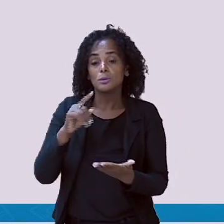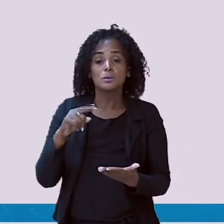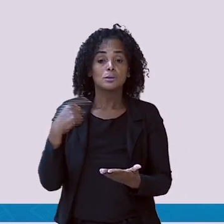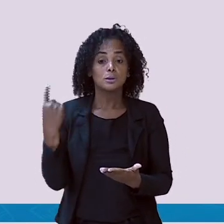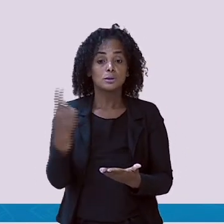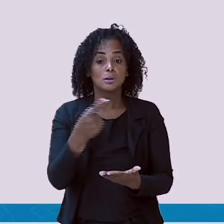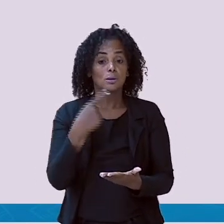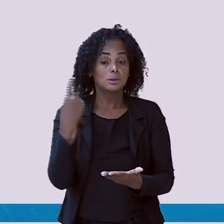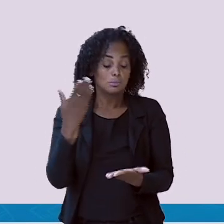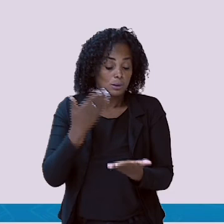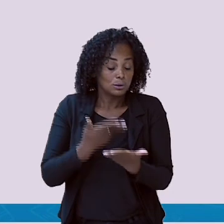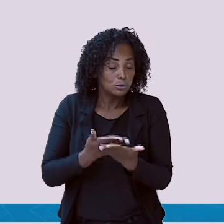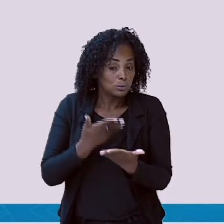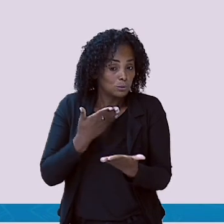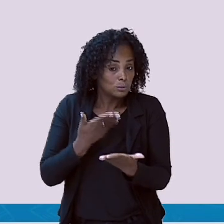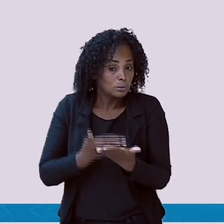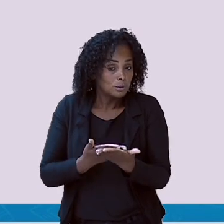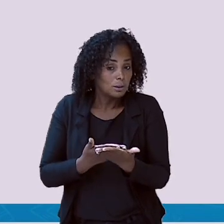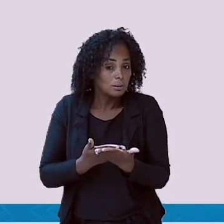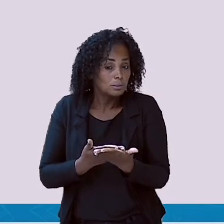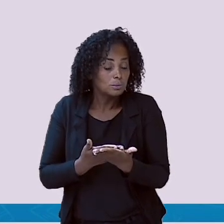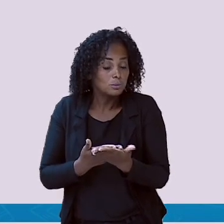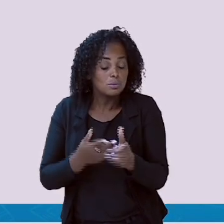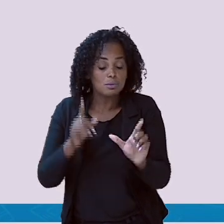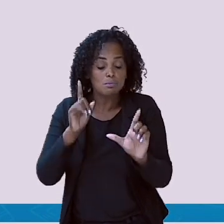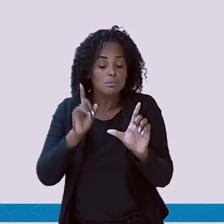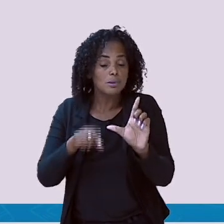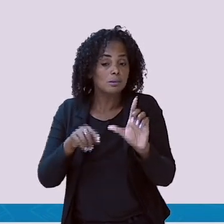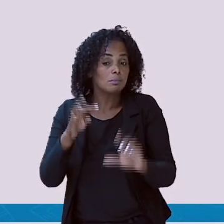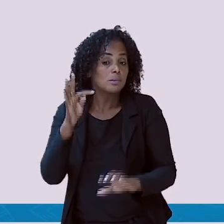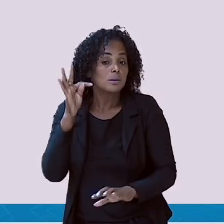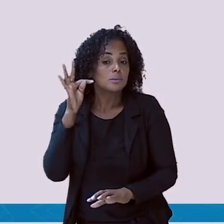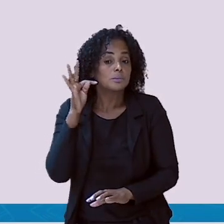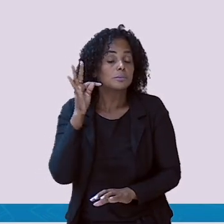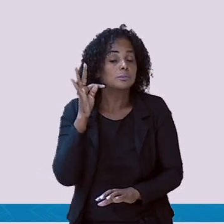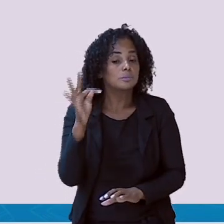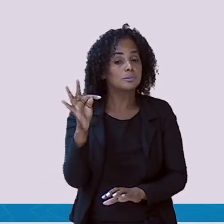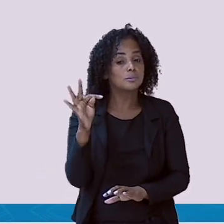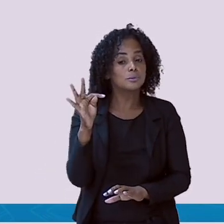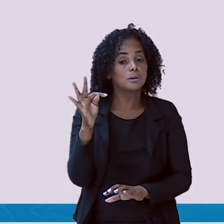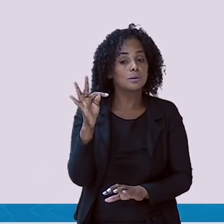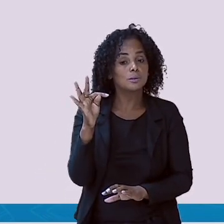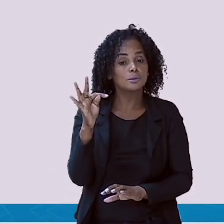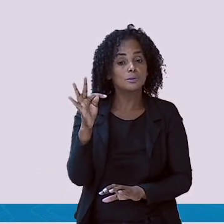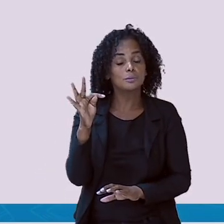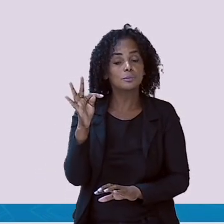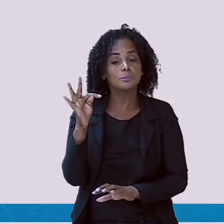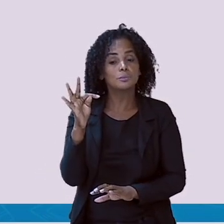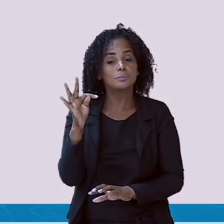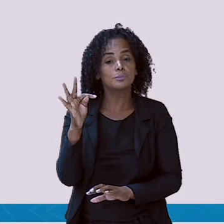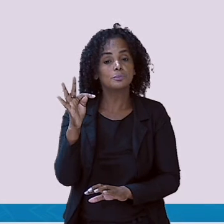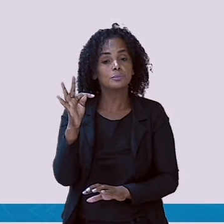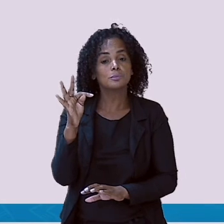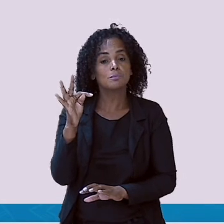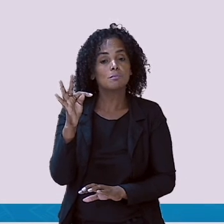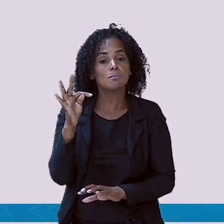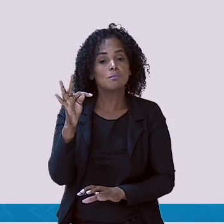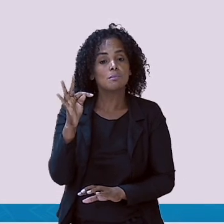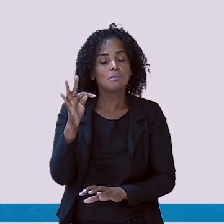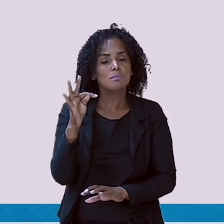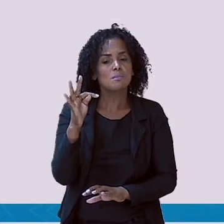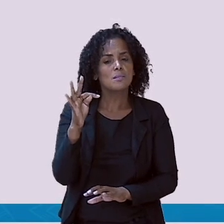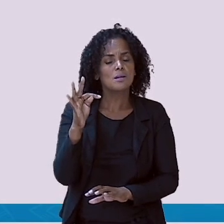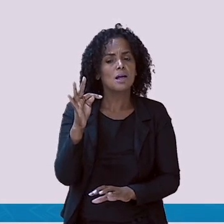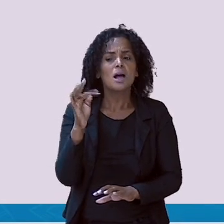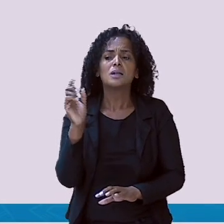a letra E novamente. Vamos procurar? Eu tenho a sílaba B, não é essa que eu quero. Mas